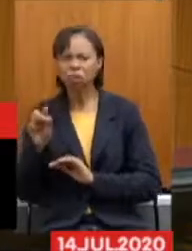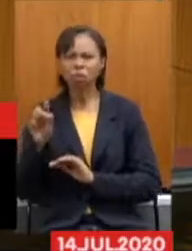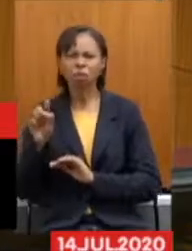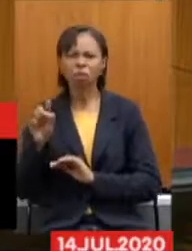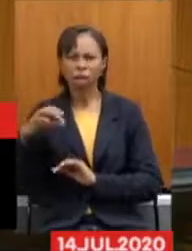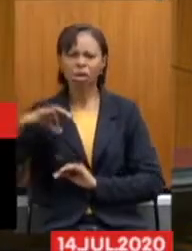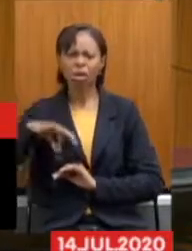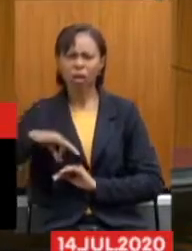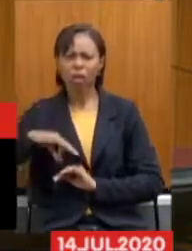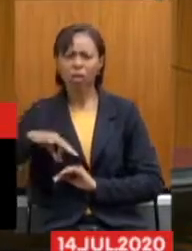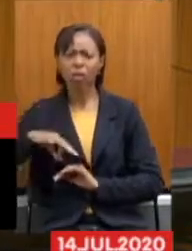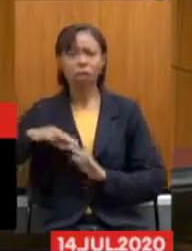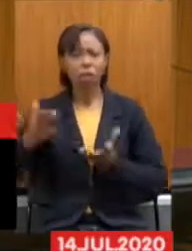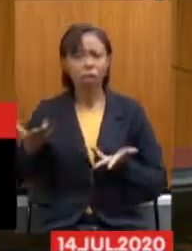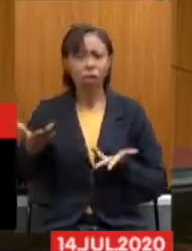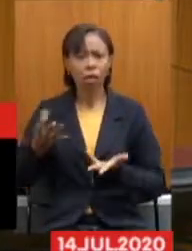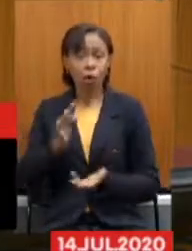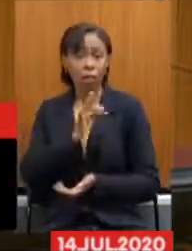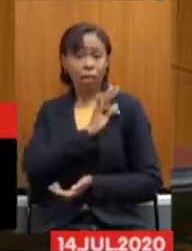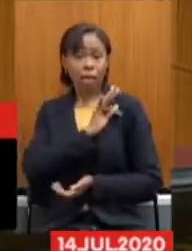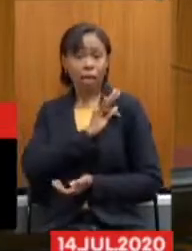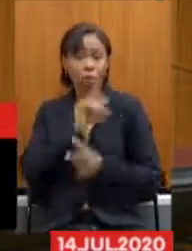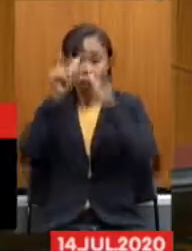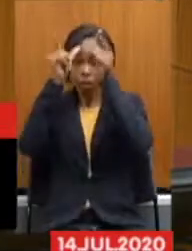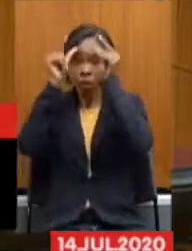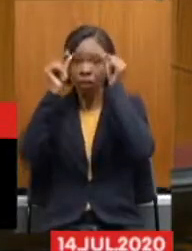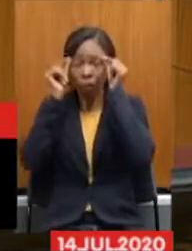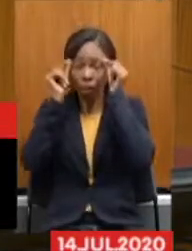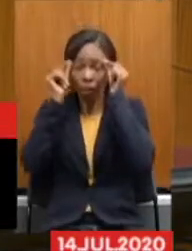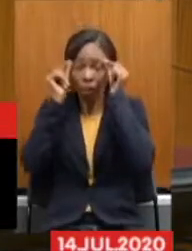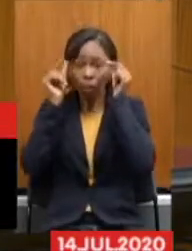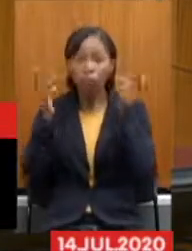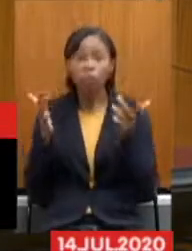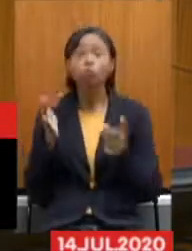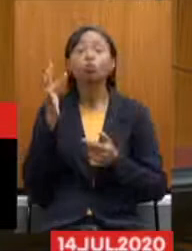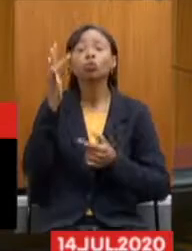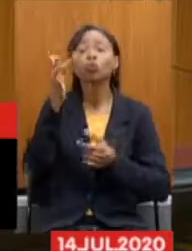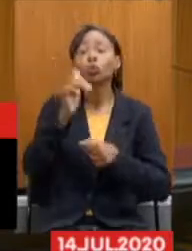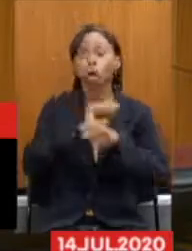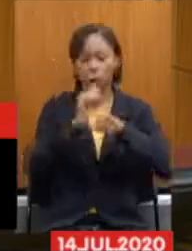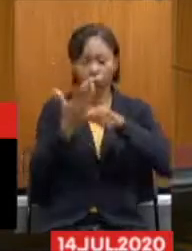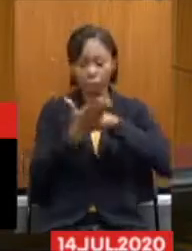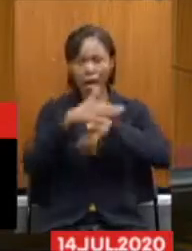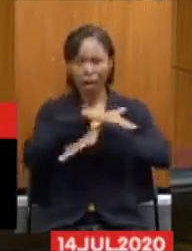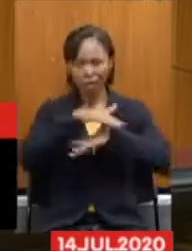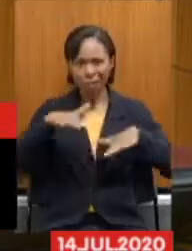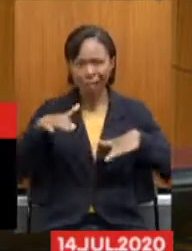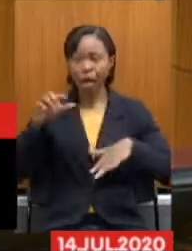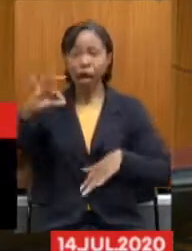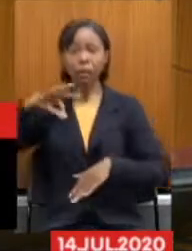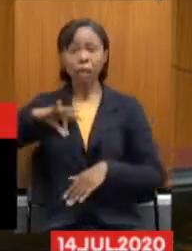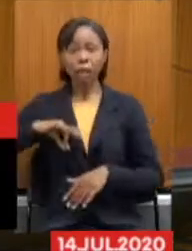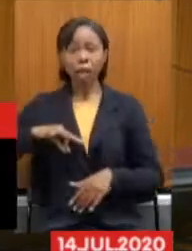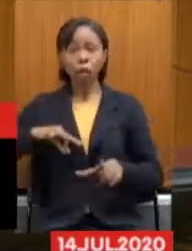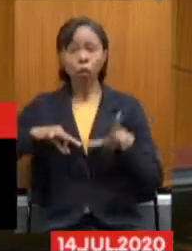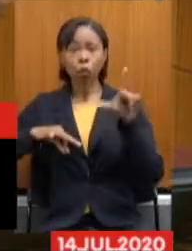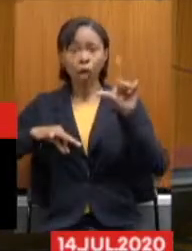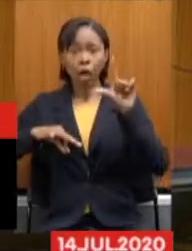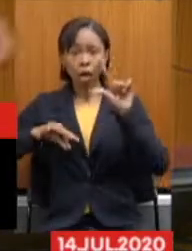técnico de enfermagem, uma senhora técnica de enfermagem, quando acabar a pandemia, ela vai sair com esse salário reduzido.